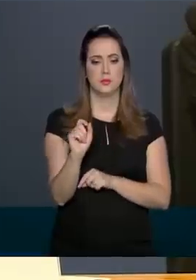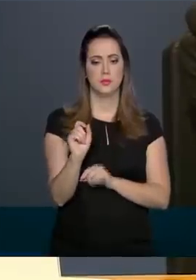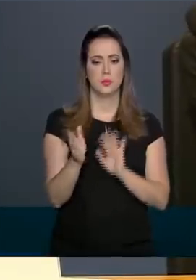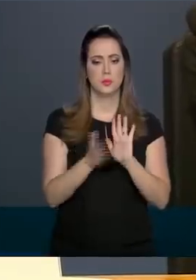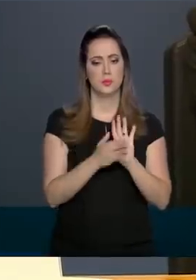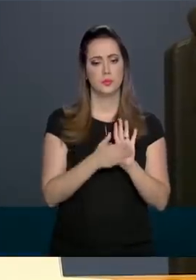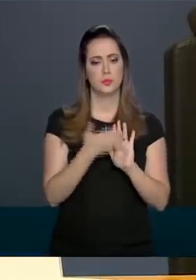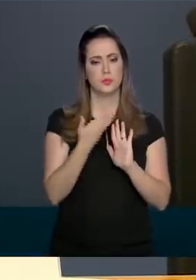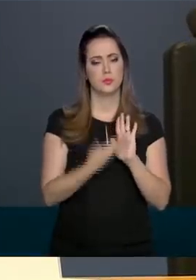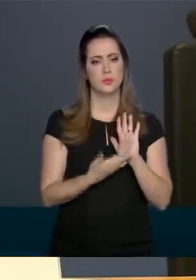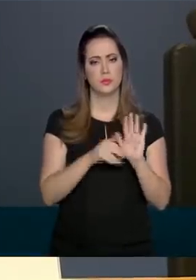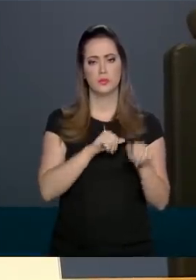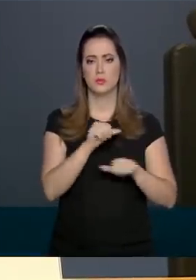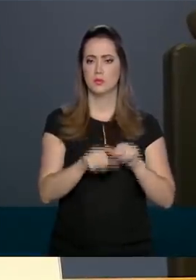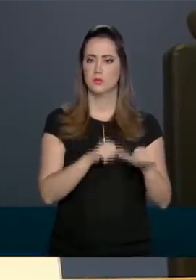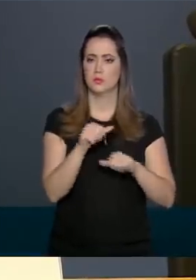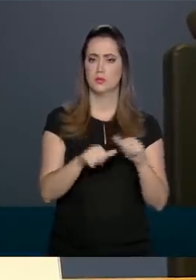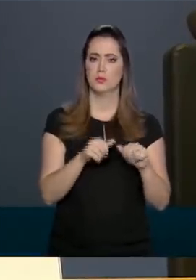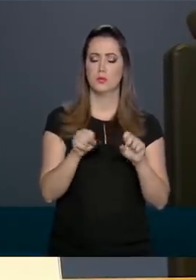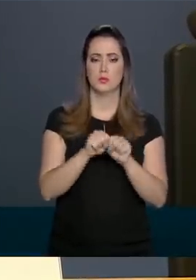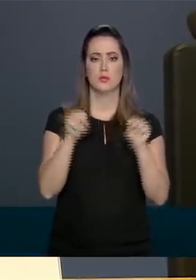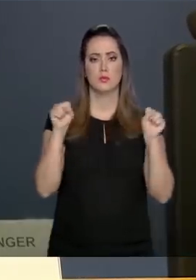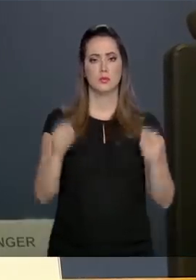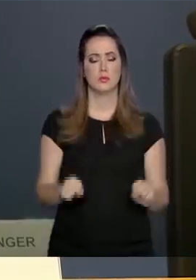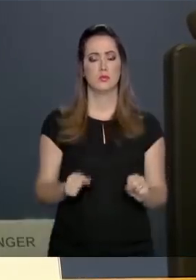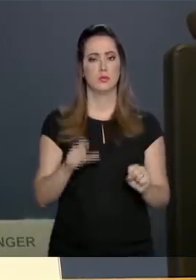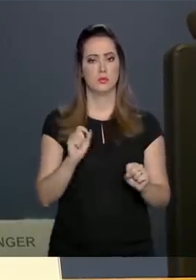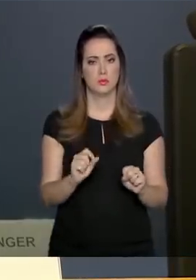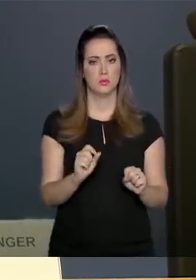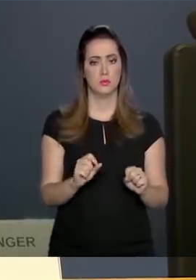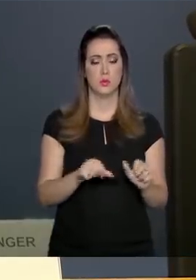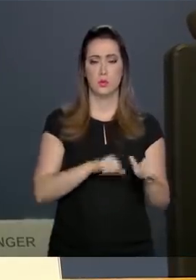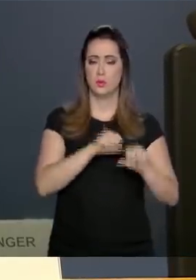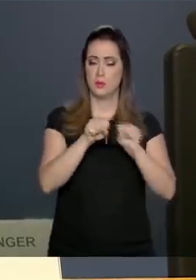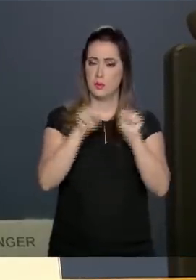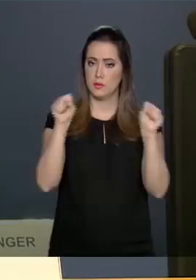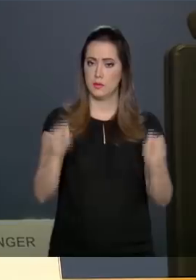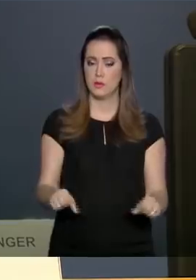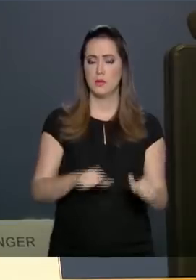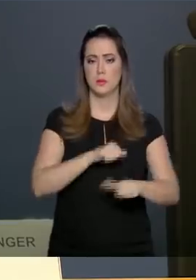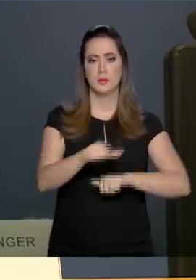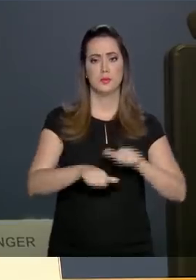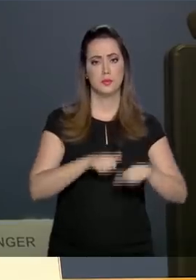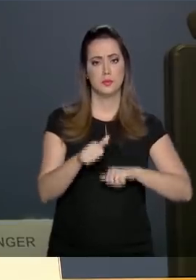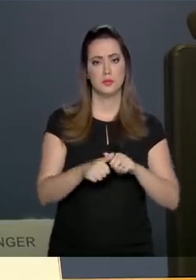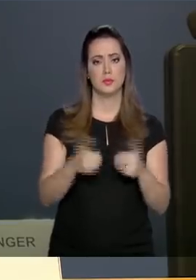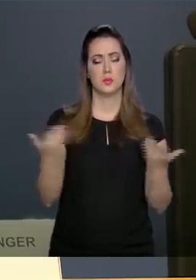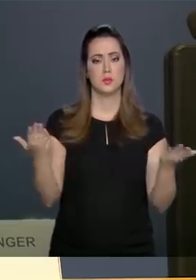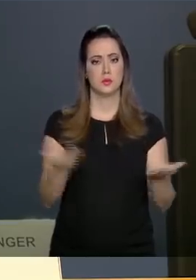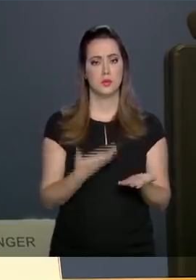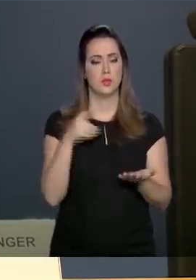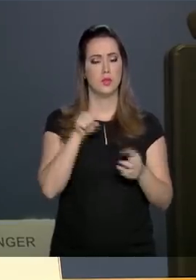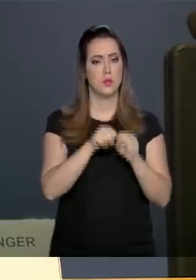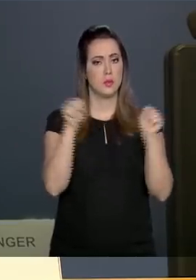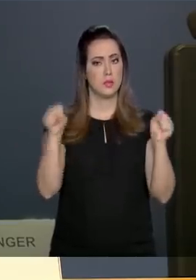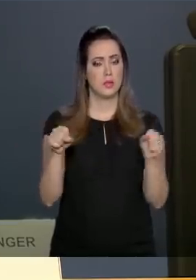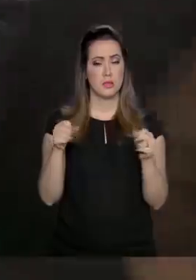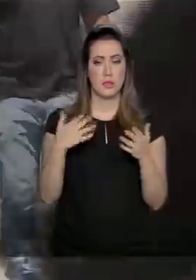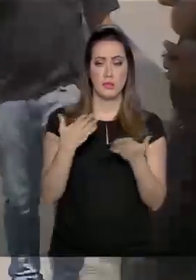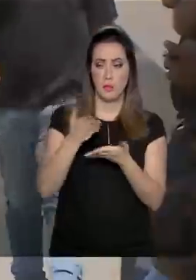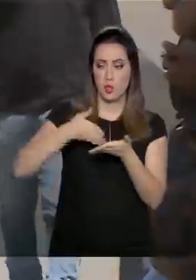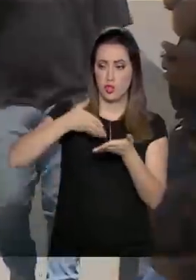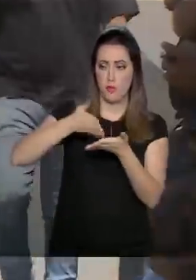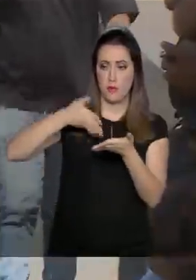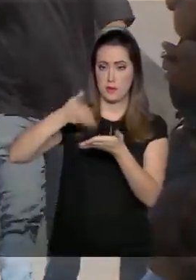propor uma mudança do sistema de repartição para o sistema de capitalização.